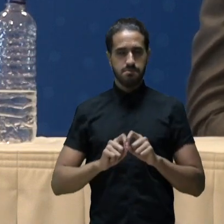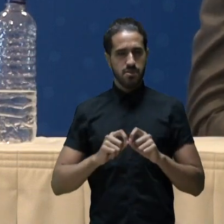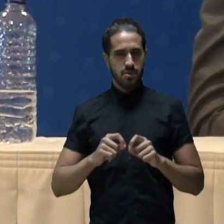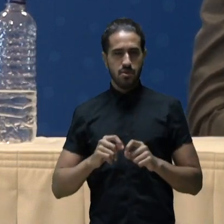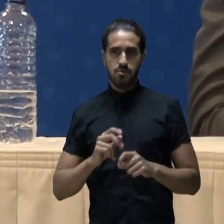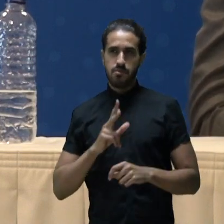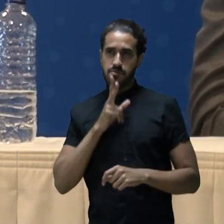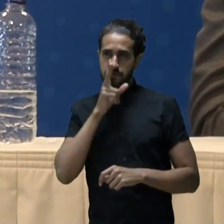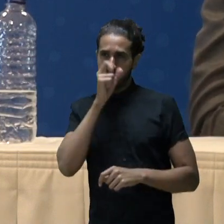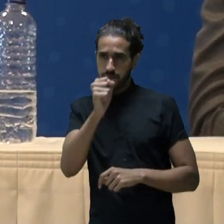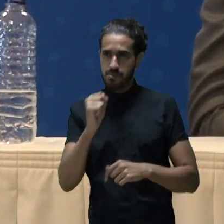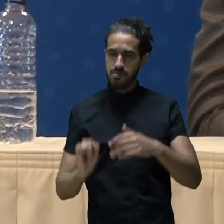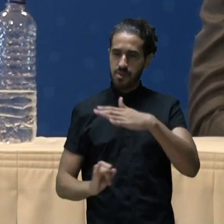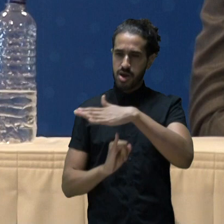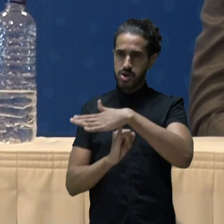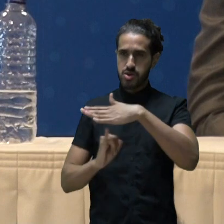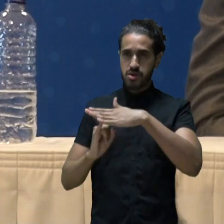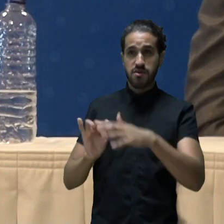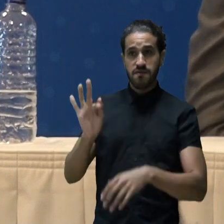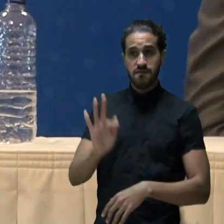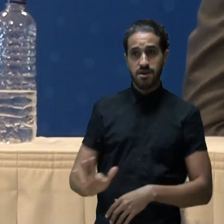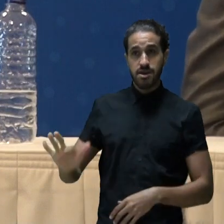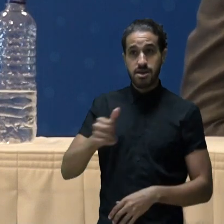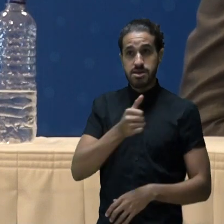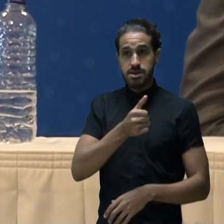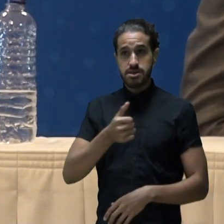rede de institutos federais,